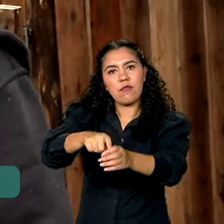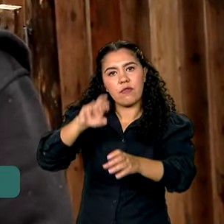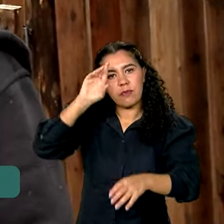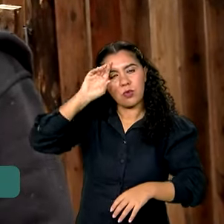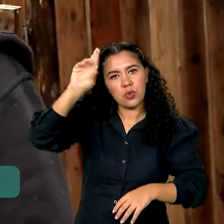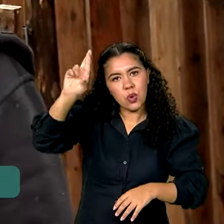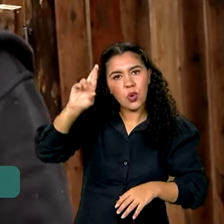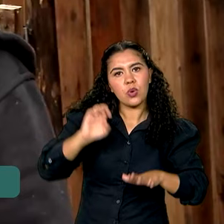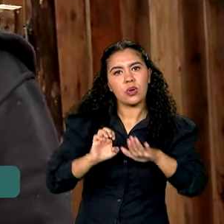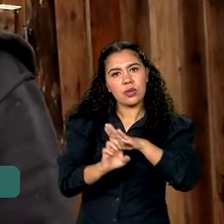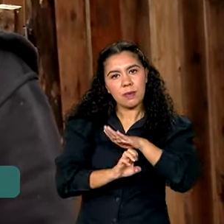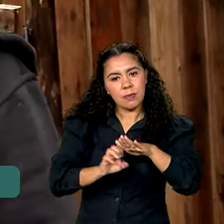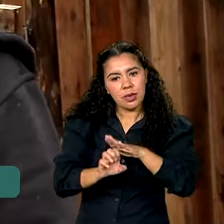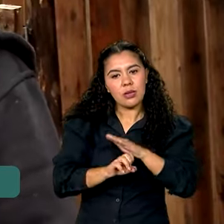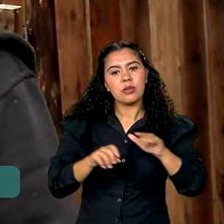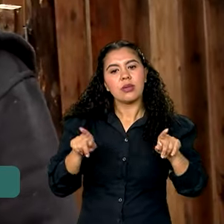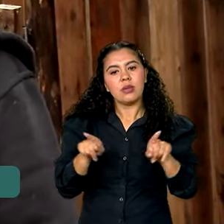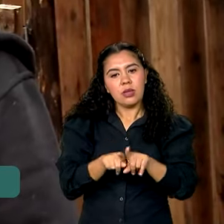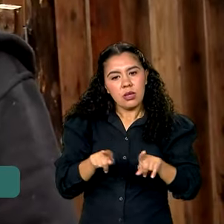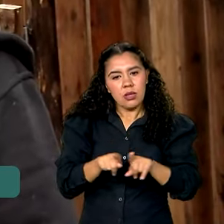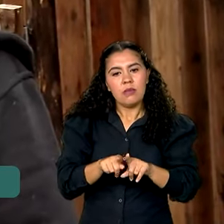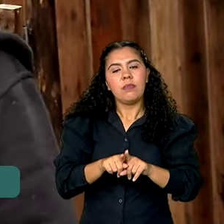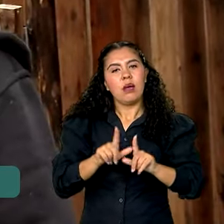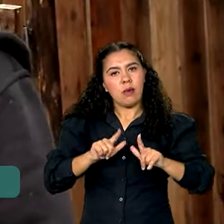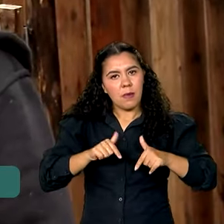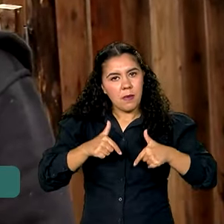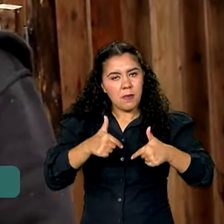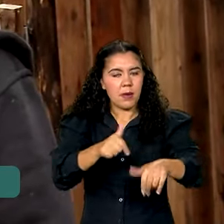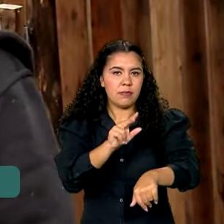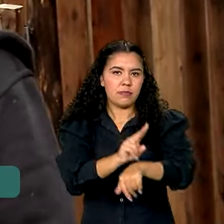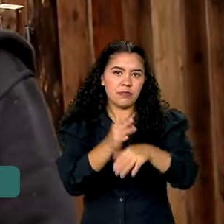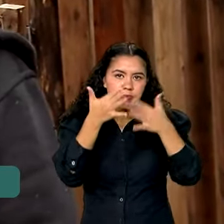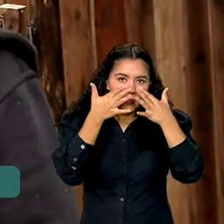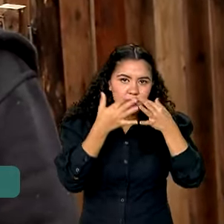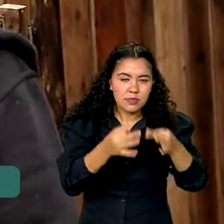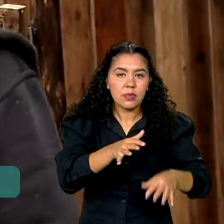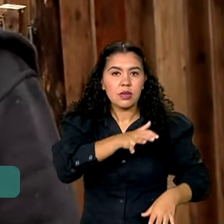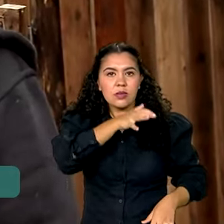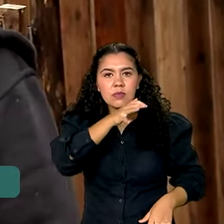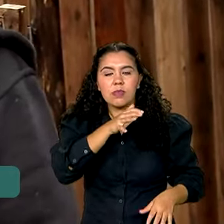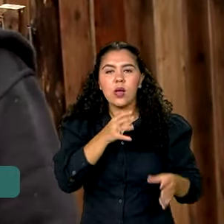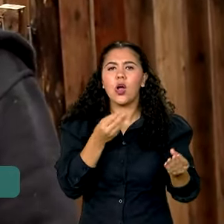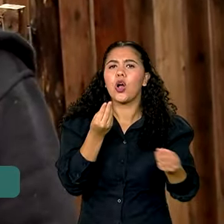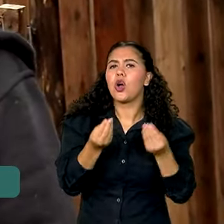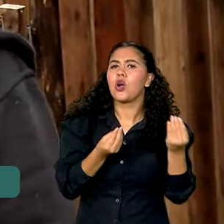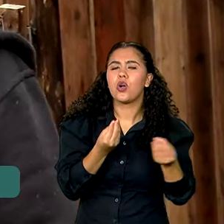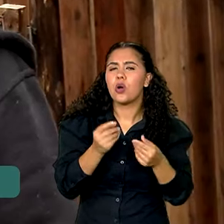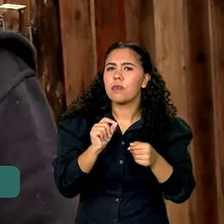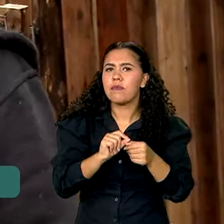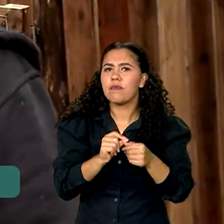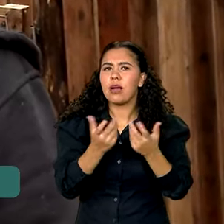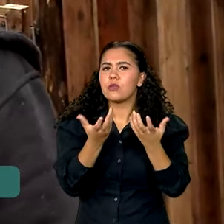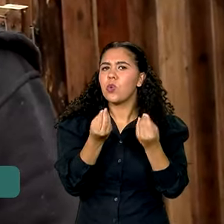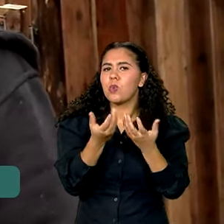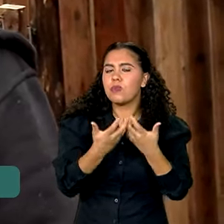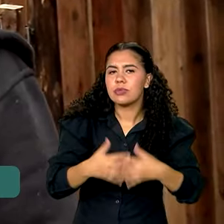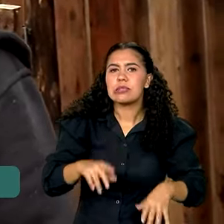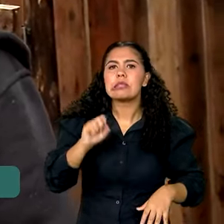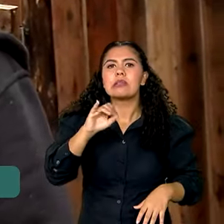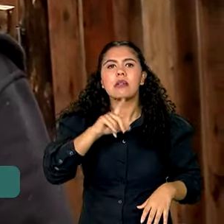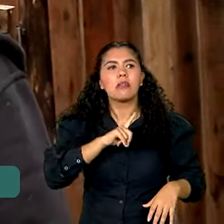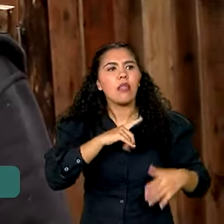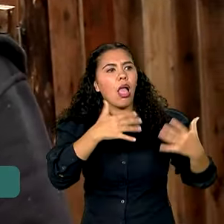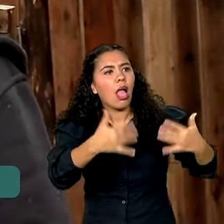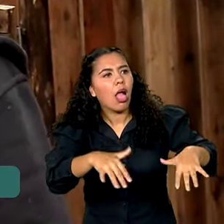temporário, que é o fechamento de todo o trabalho da proteção animal. E como faz? Quem ainda tem bicho perdido e quer